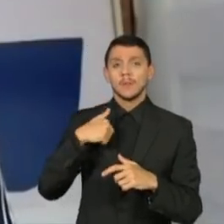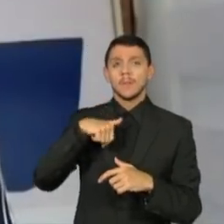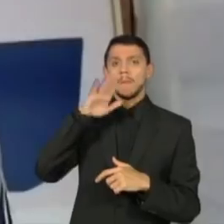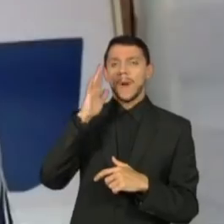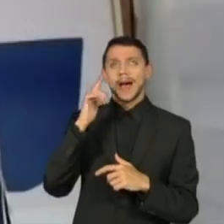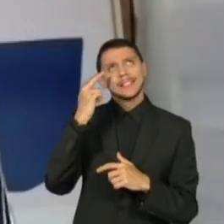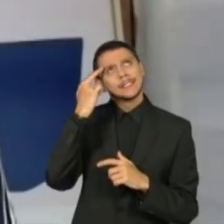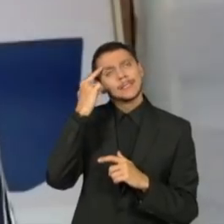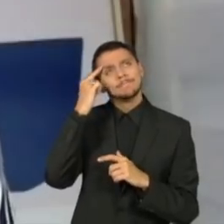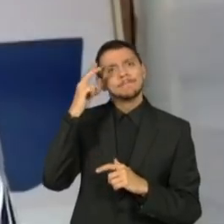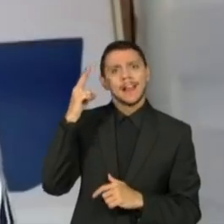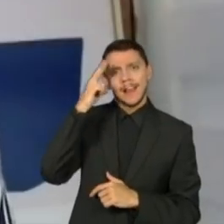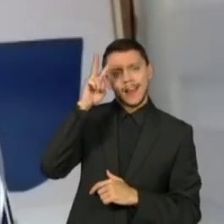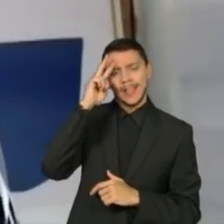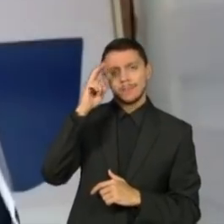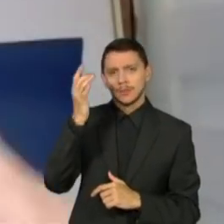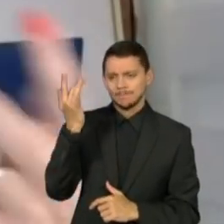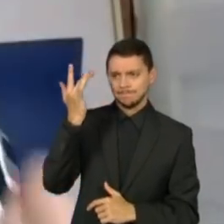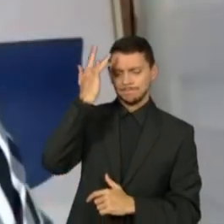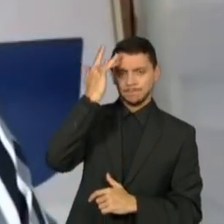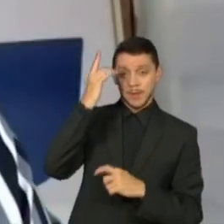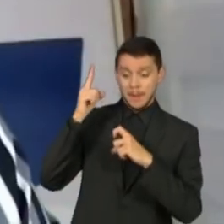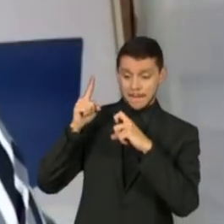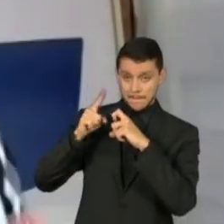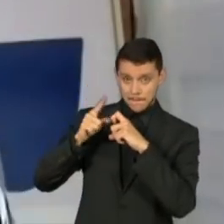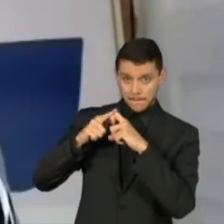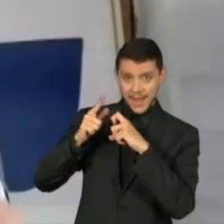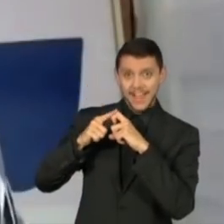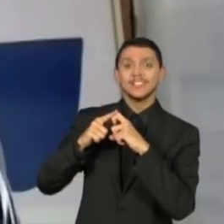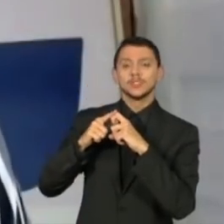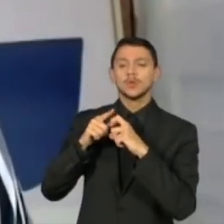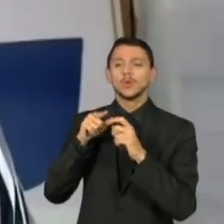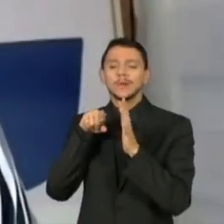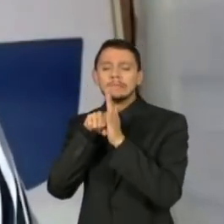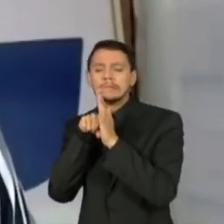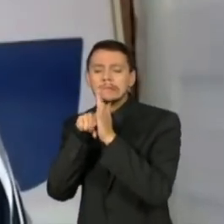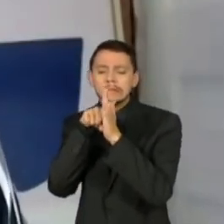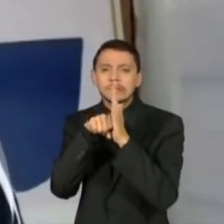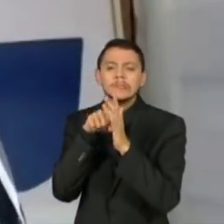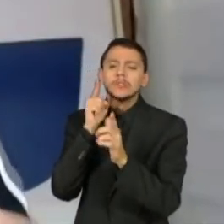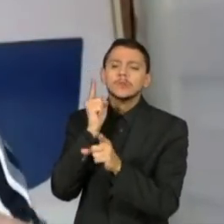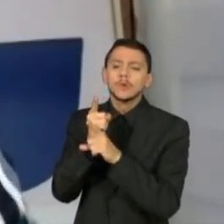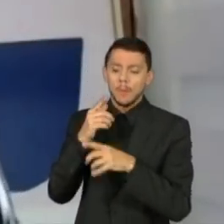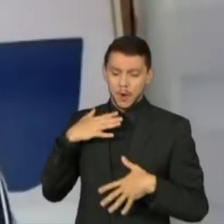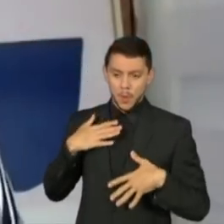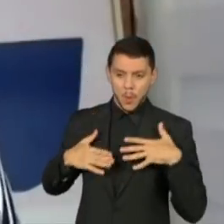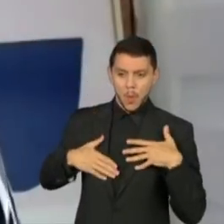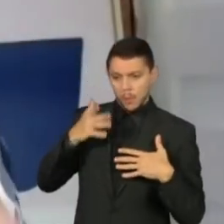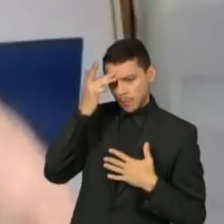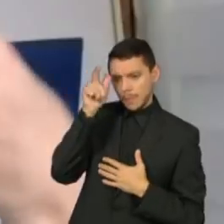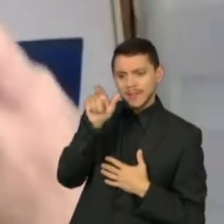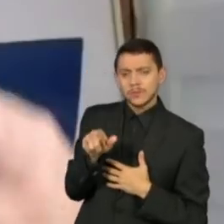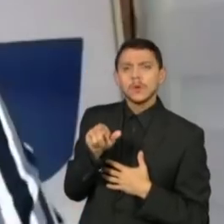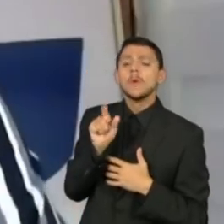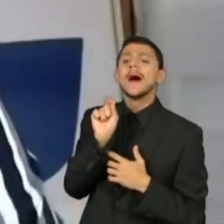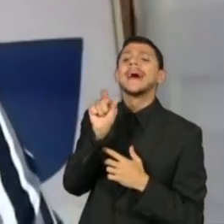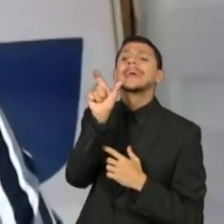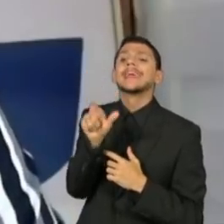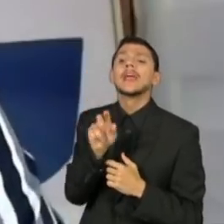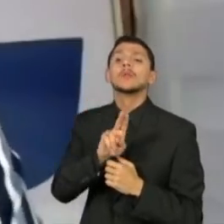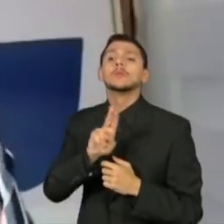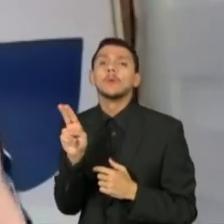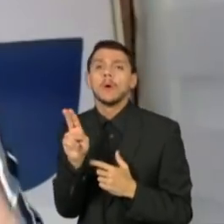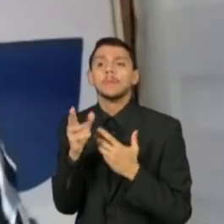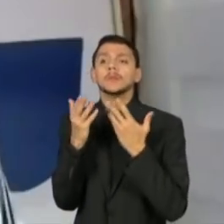legistas, eles, na tentativa de identificar quem eram aquelas pessoas e devolver dignidade para aqueles